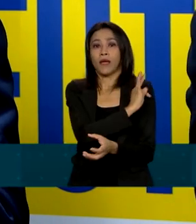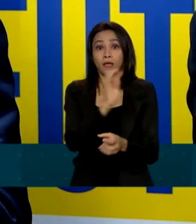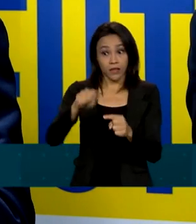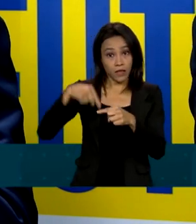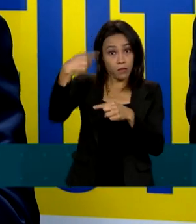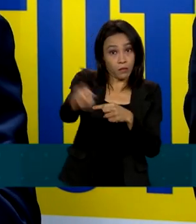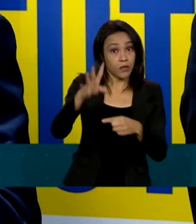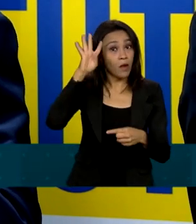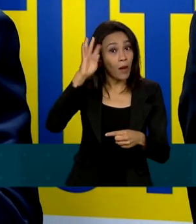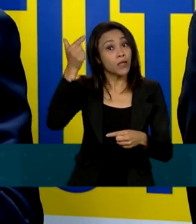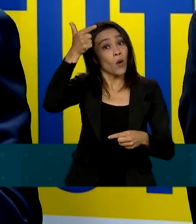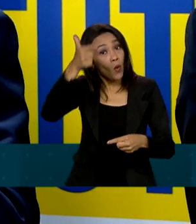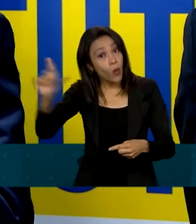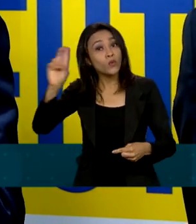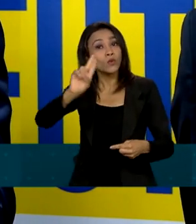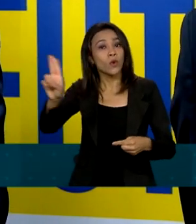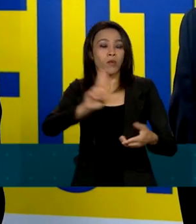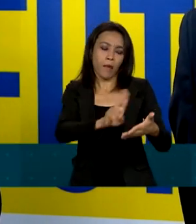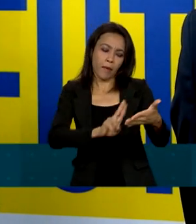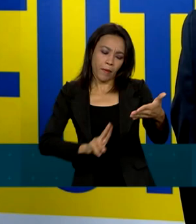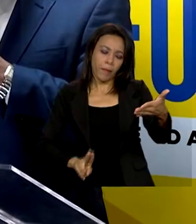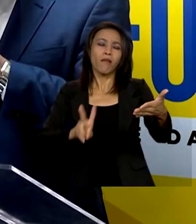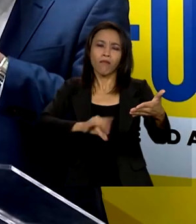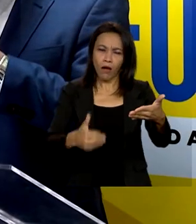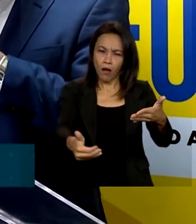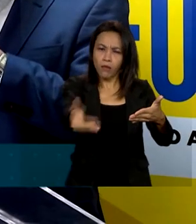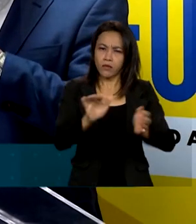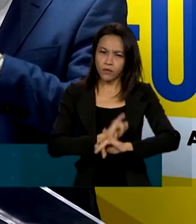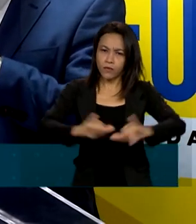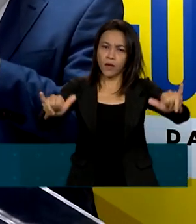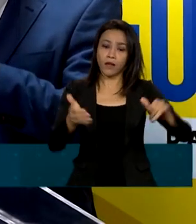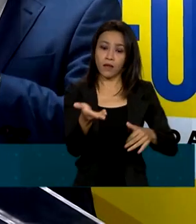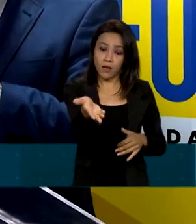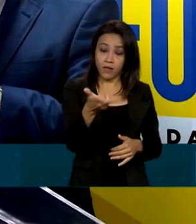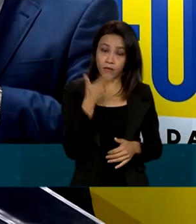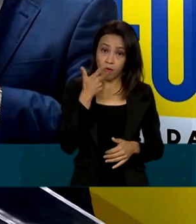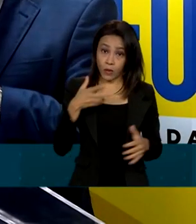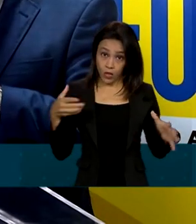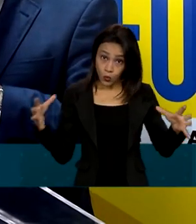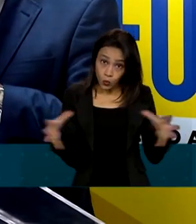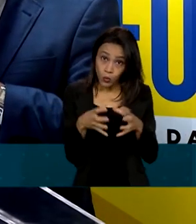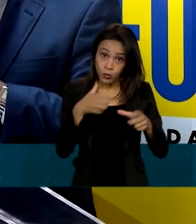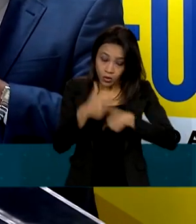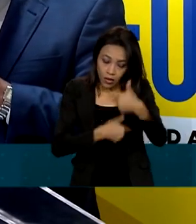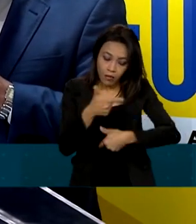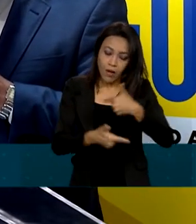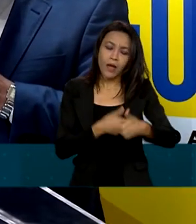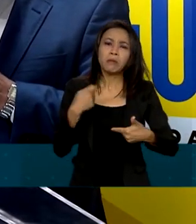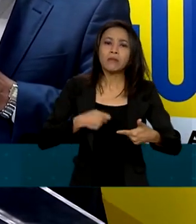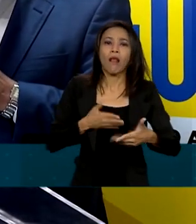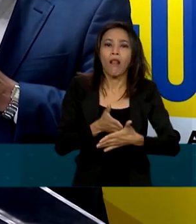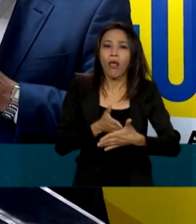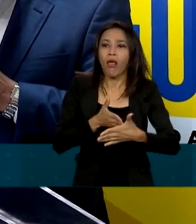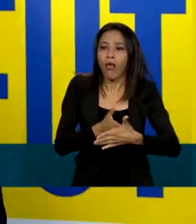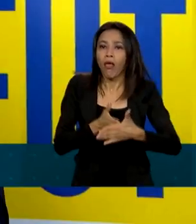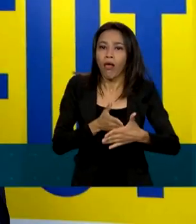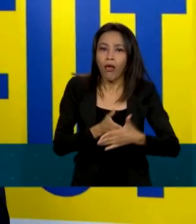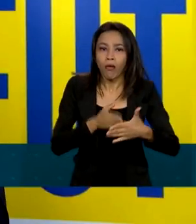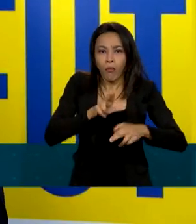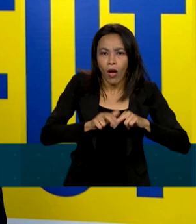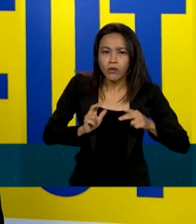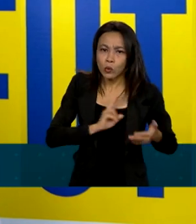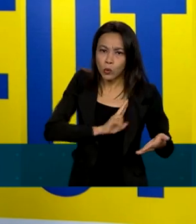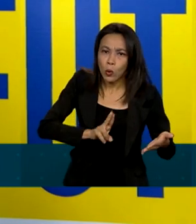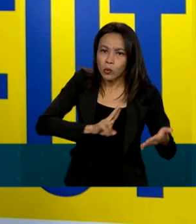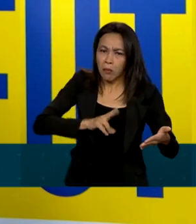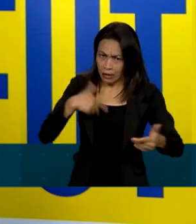divulgados. O vice-presidente eleito, Geraldo Alckmin, falou que os grupos não precisam ficar limitados aos nomes anunciados